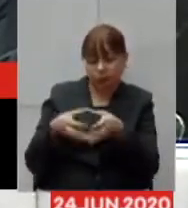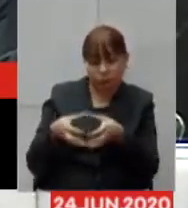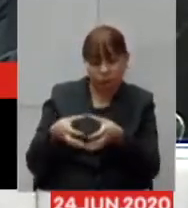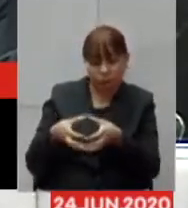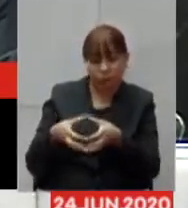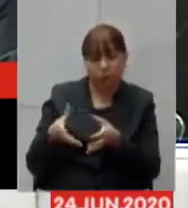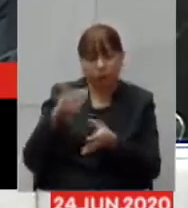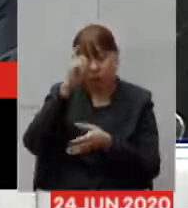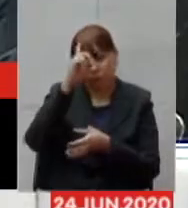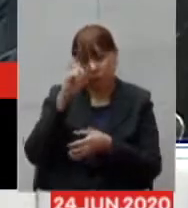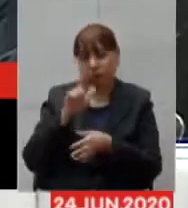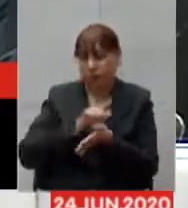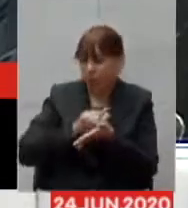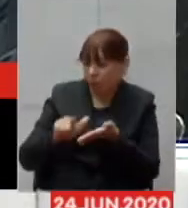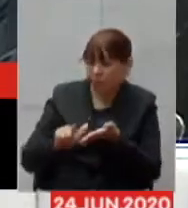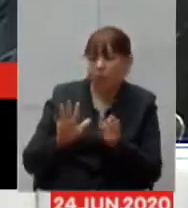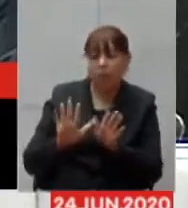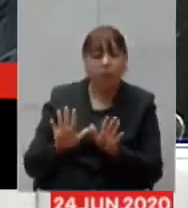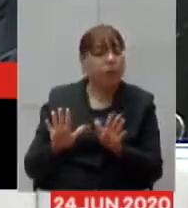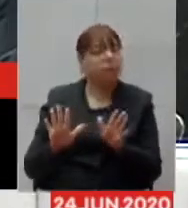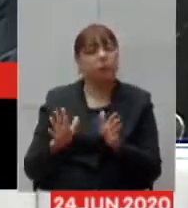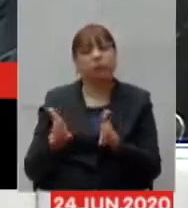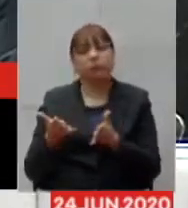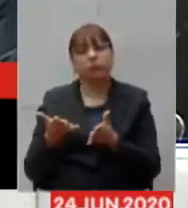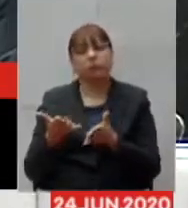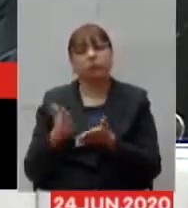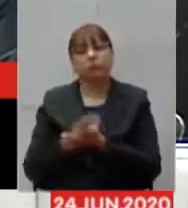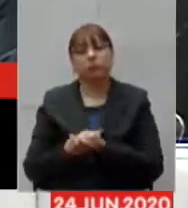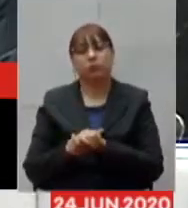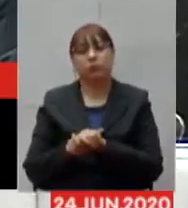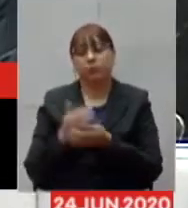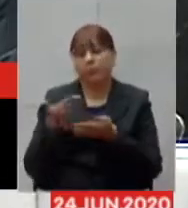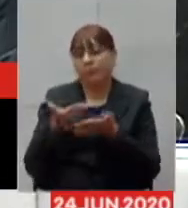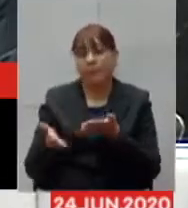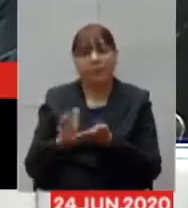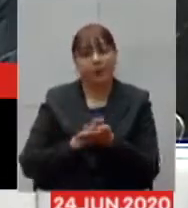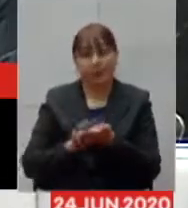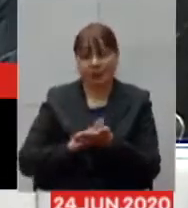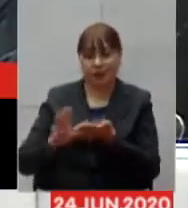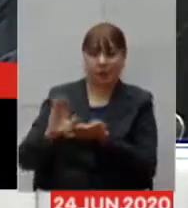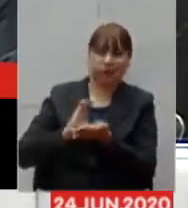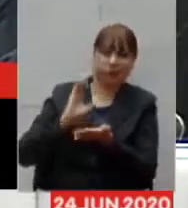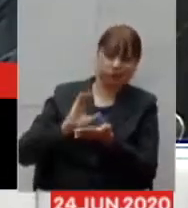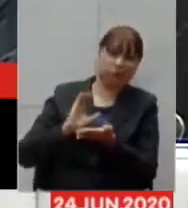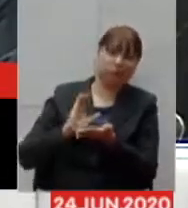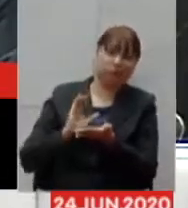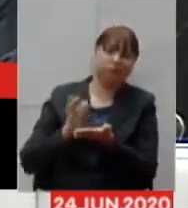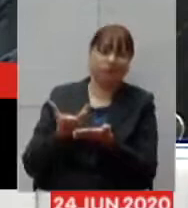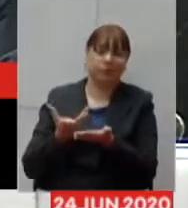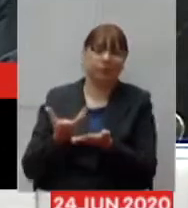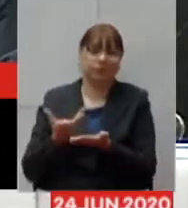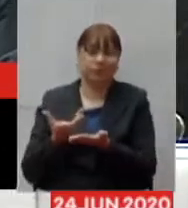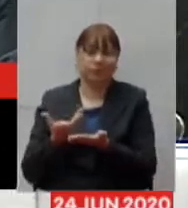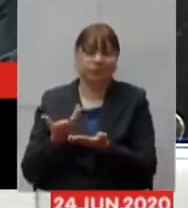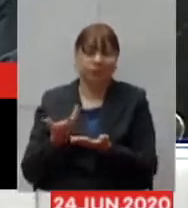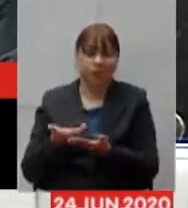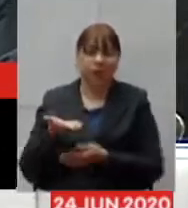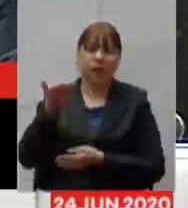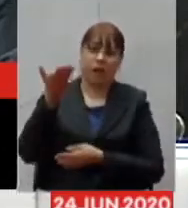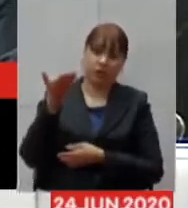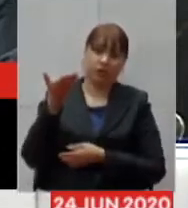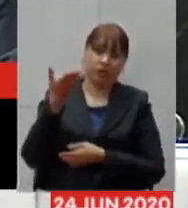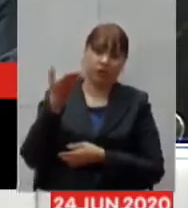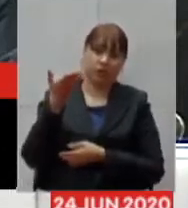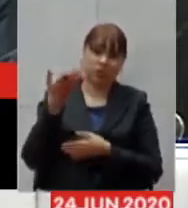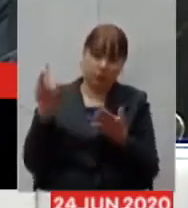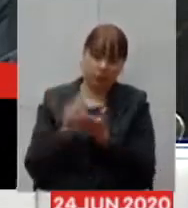vazios eles não tivessem uma perda de arrecadação tamanha a ponto de de ter risco de fechar suas